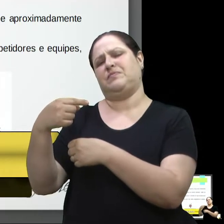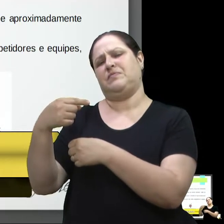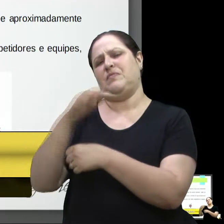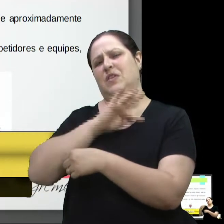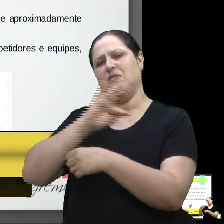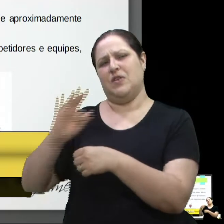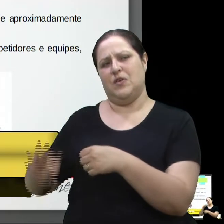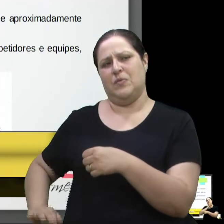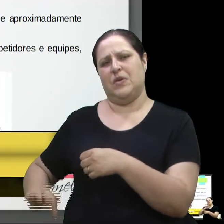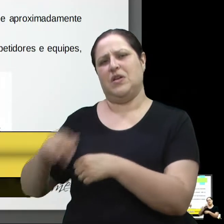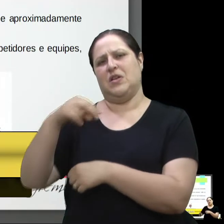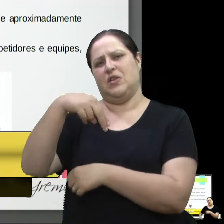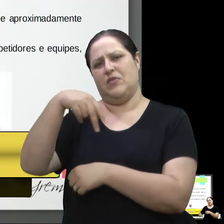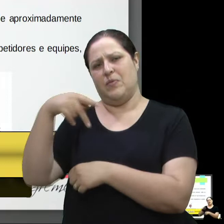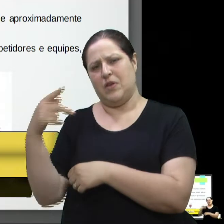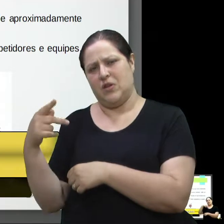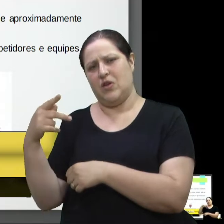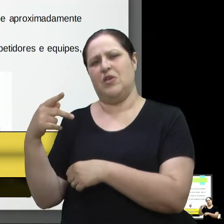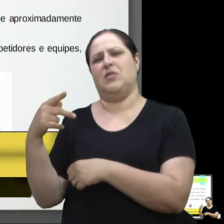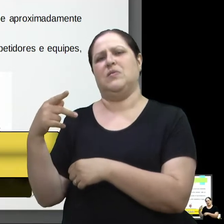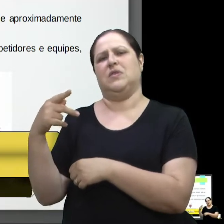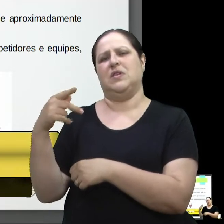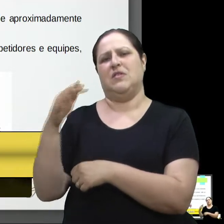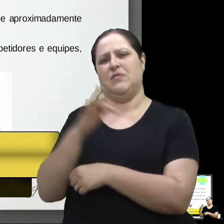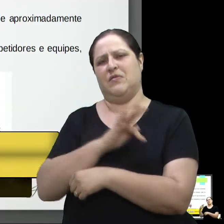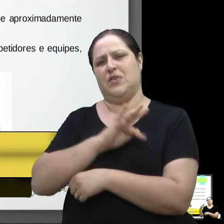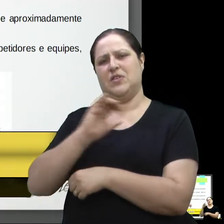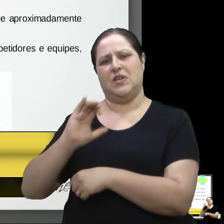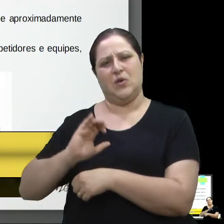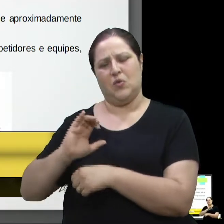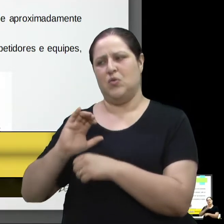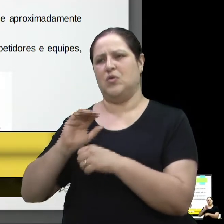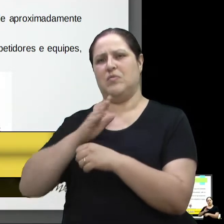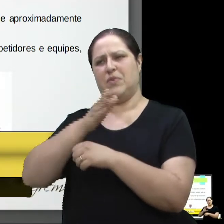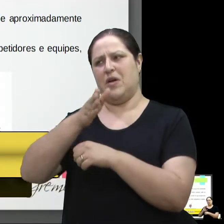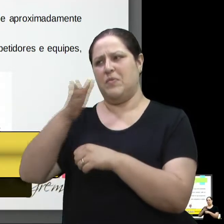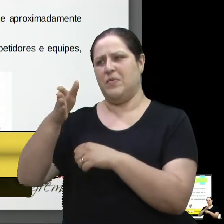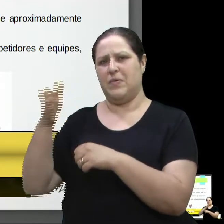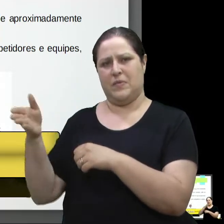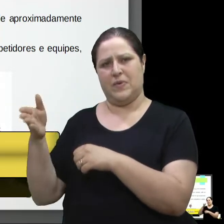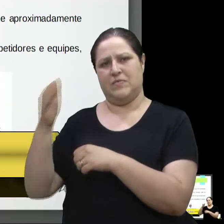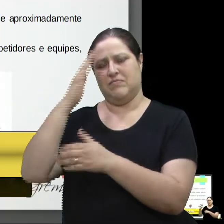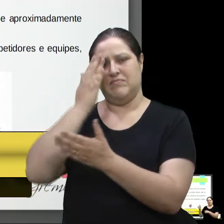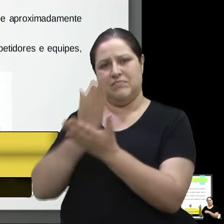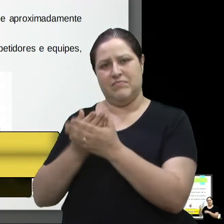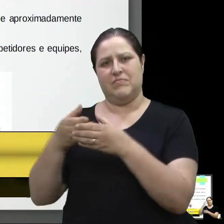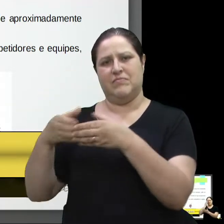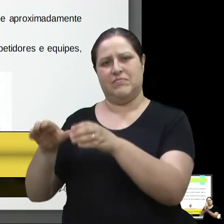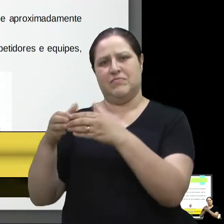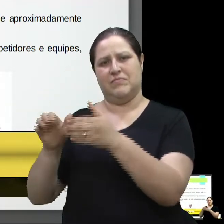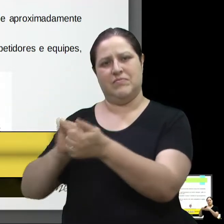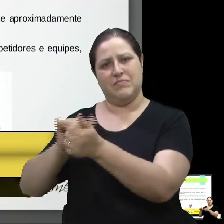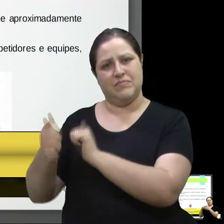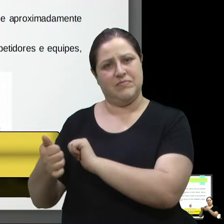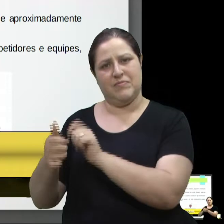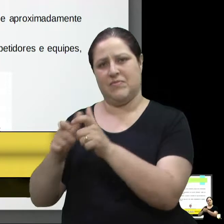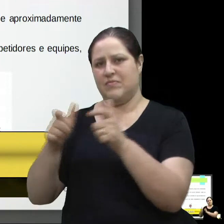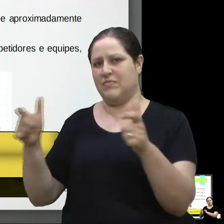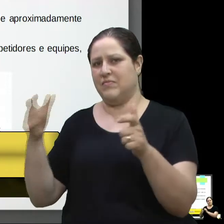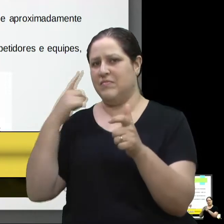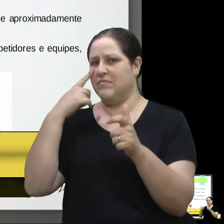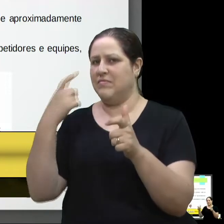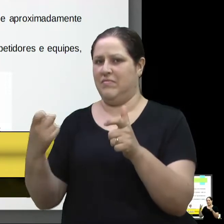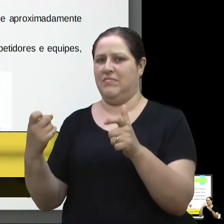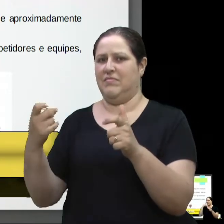A abrangência é muito grande. Então, eu tenho certeza que o turismo esportivo tem um peso muito grande de atrativo